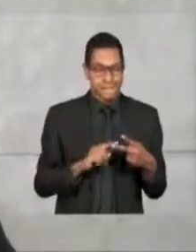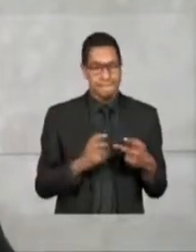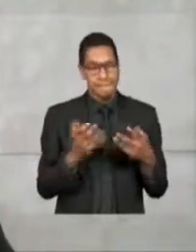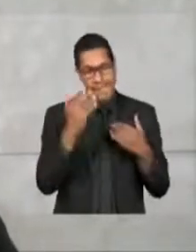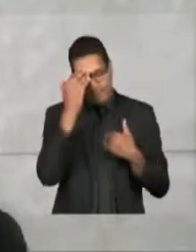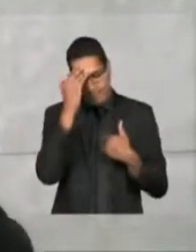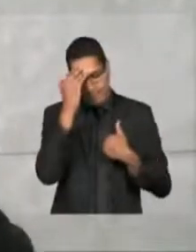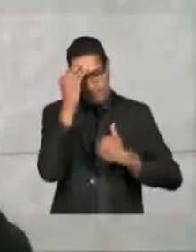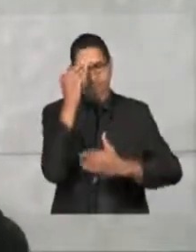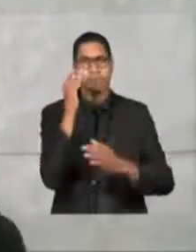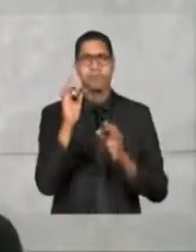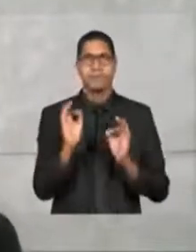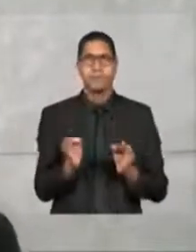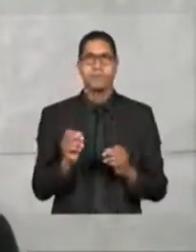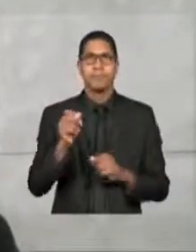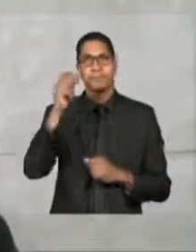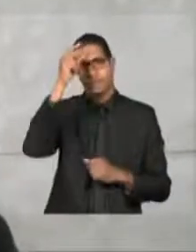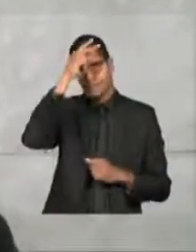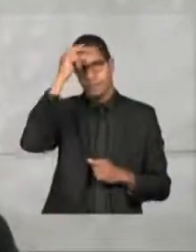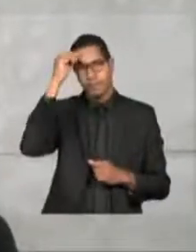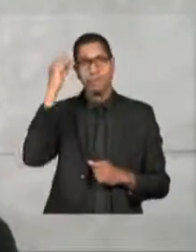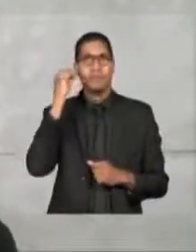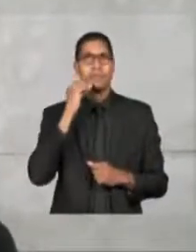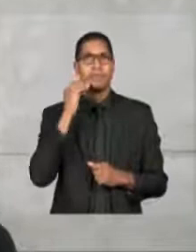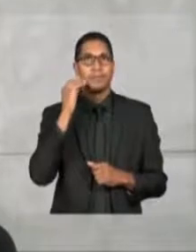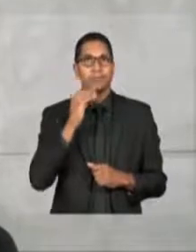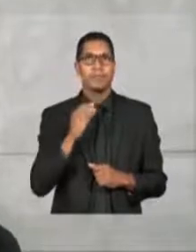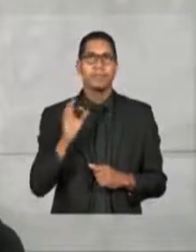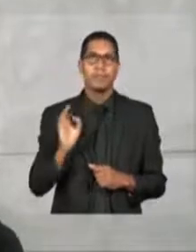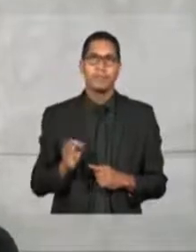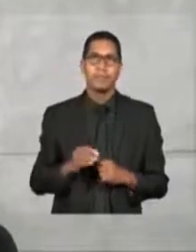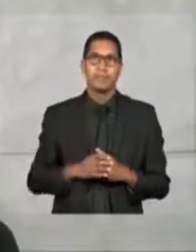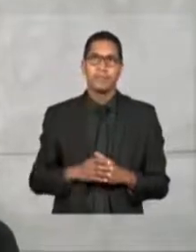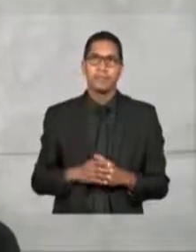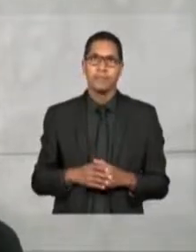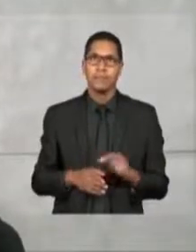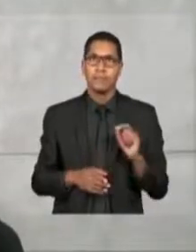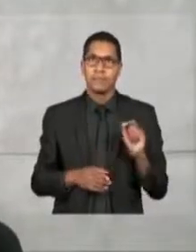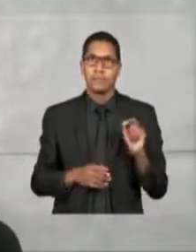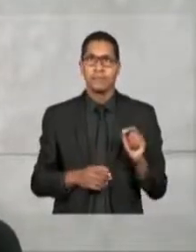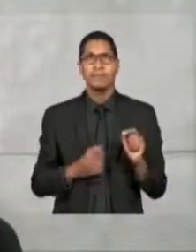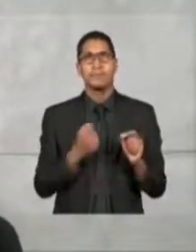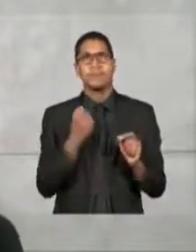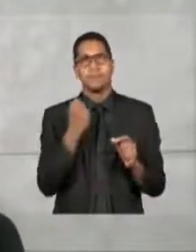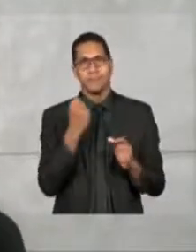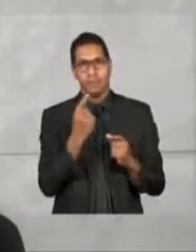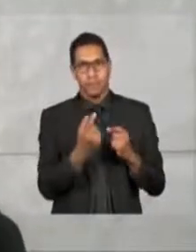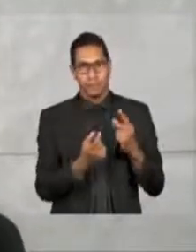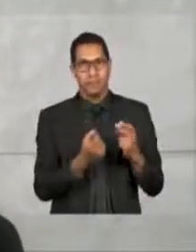agradecer ao prefeito Ricardo Nunes e alguns